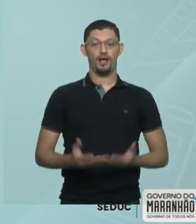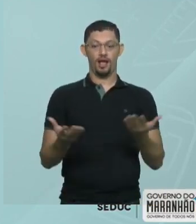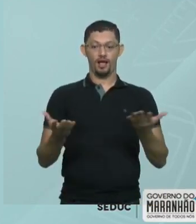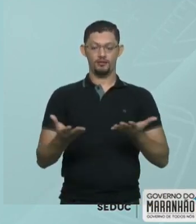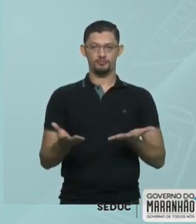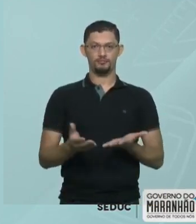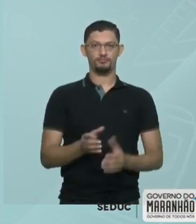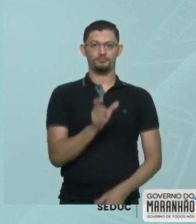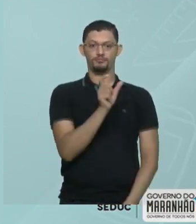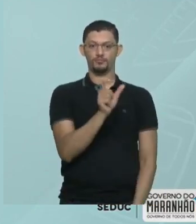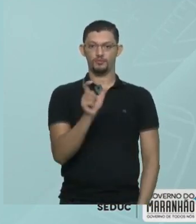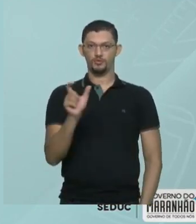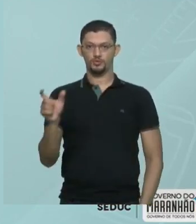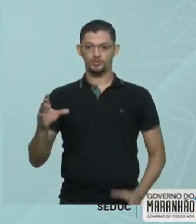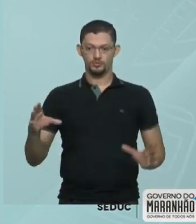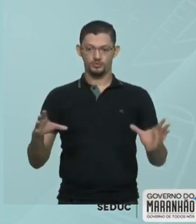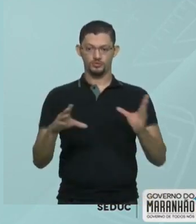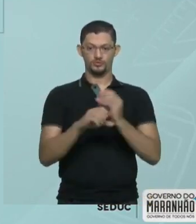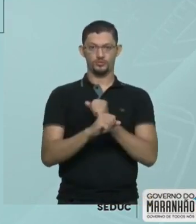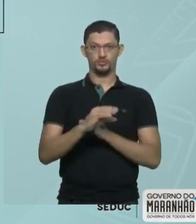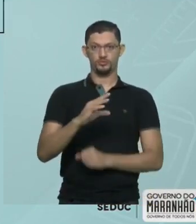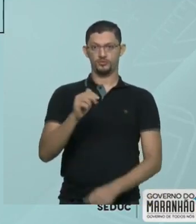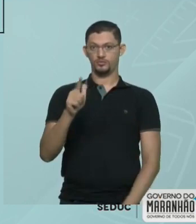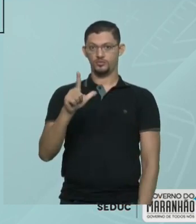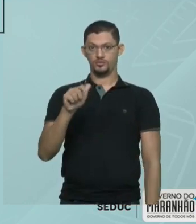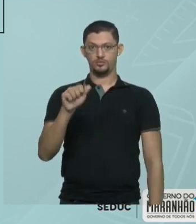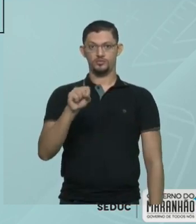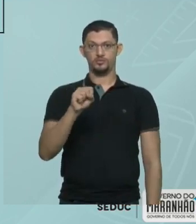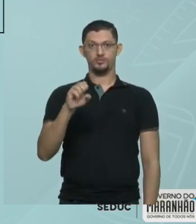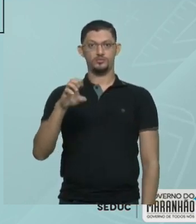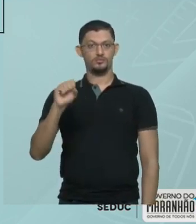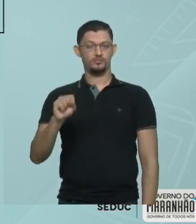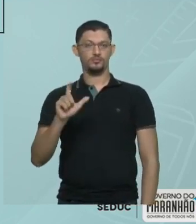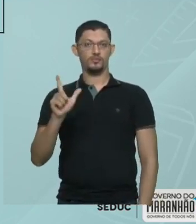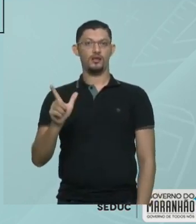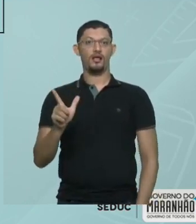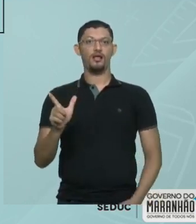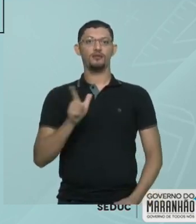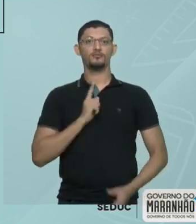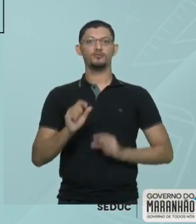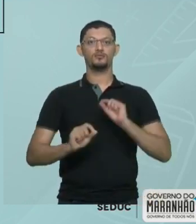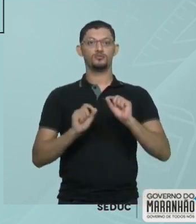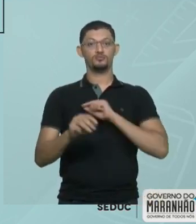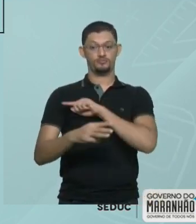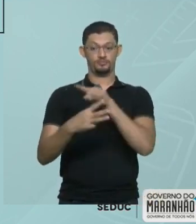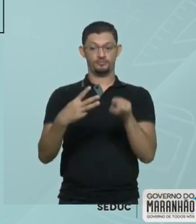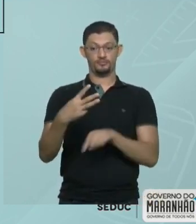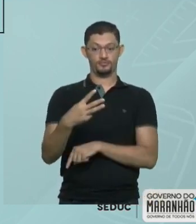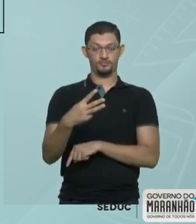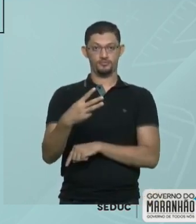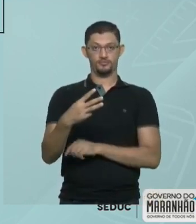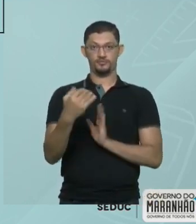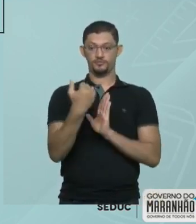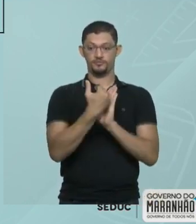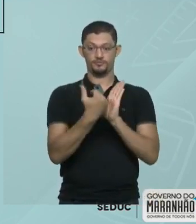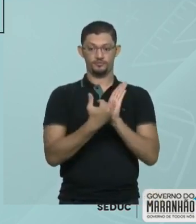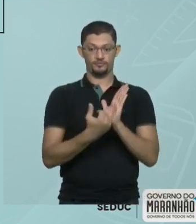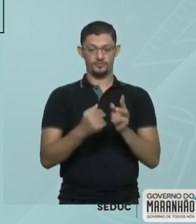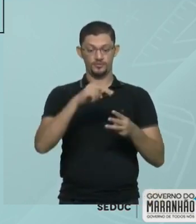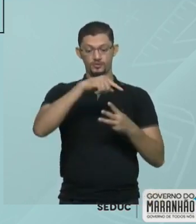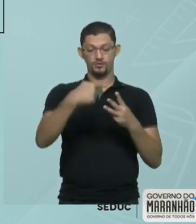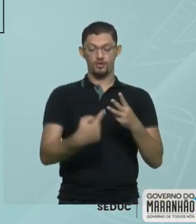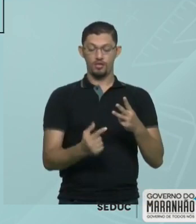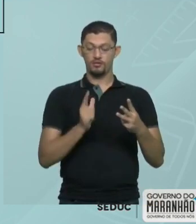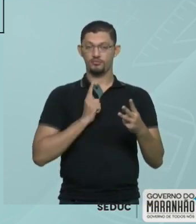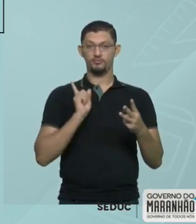agrupadas em classes. Eu vou ter o seguinte. Colocando apenas 3 classes, existem mais, mas só